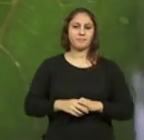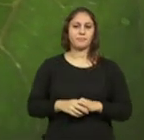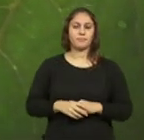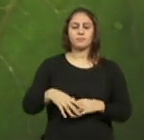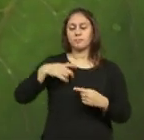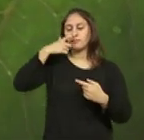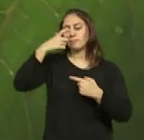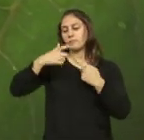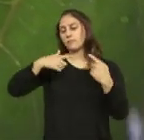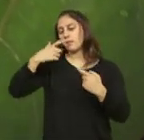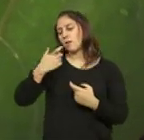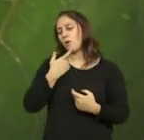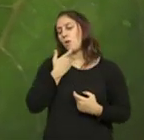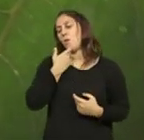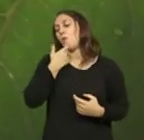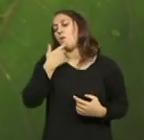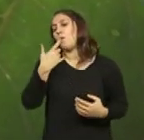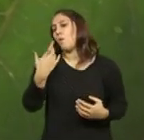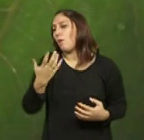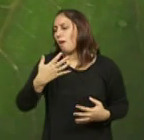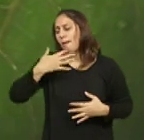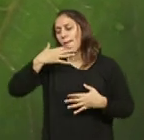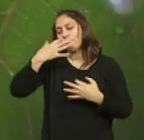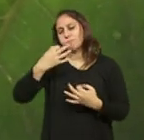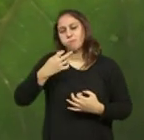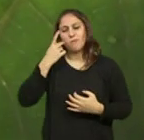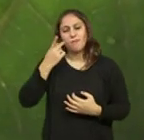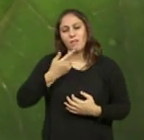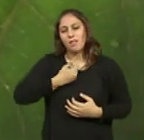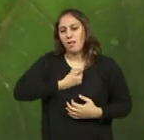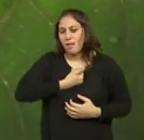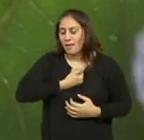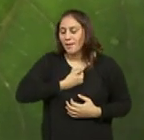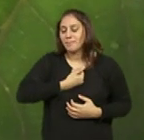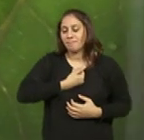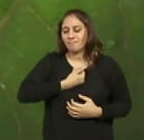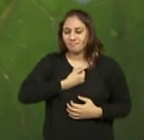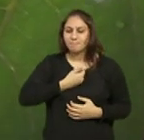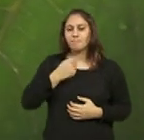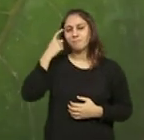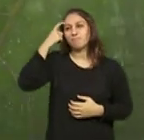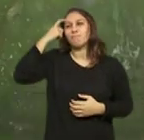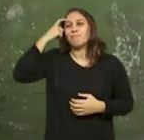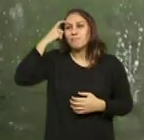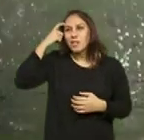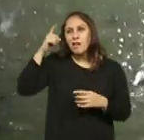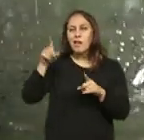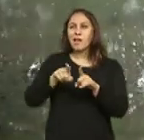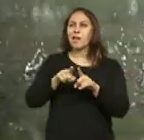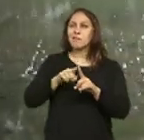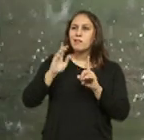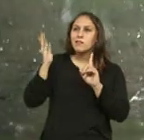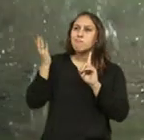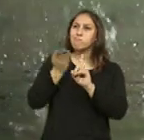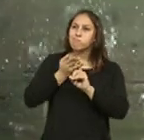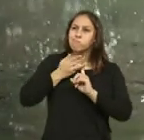Muitas pessoas descreem que estão vivas e pensam estou só a cumprir uma